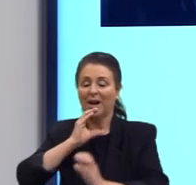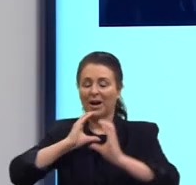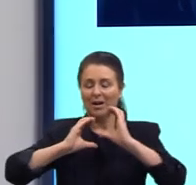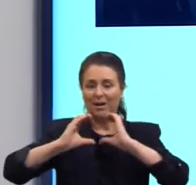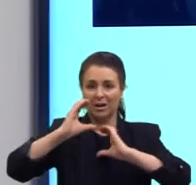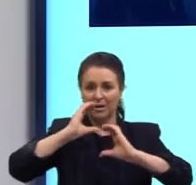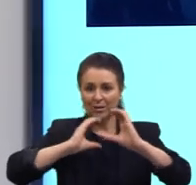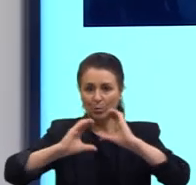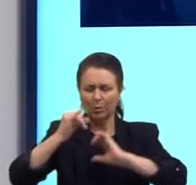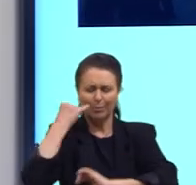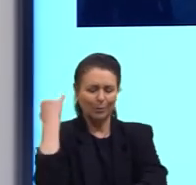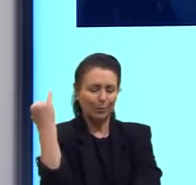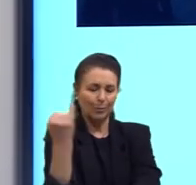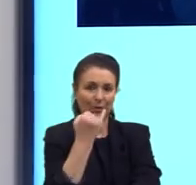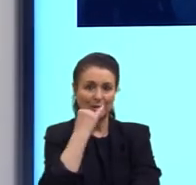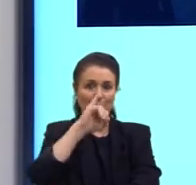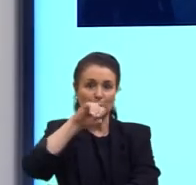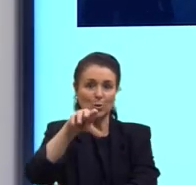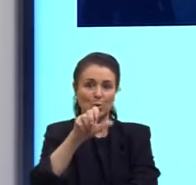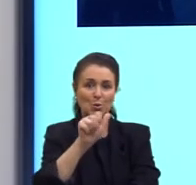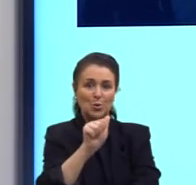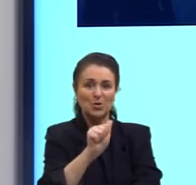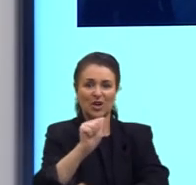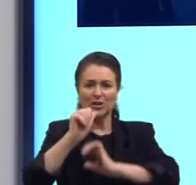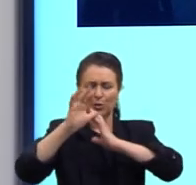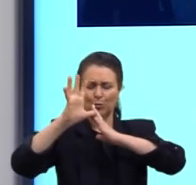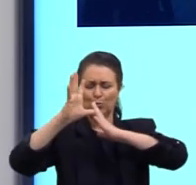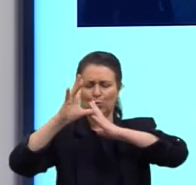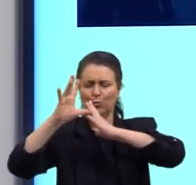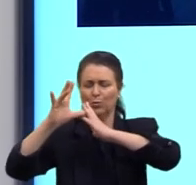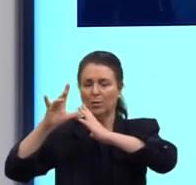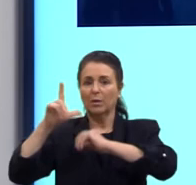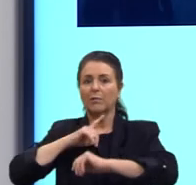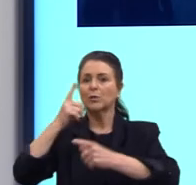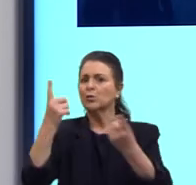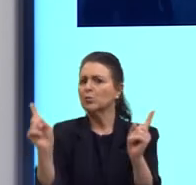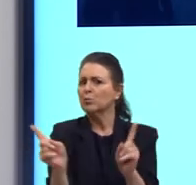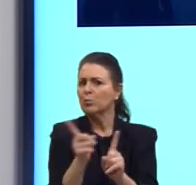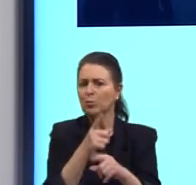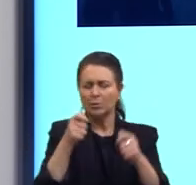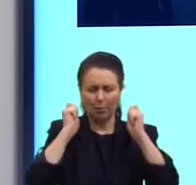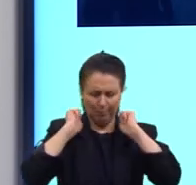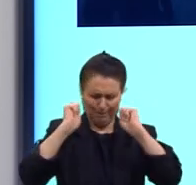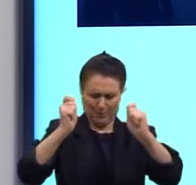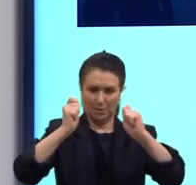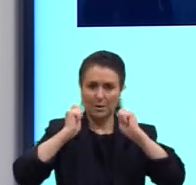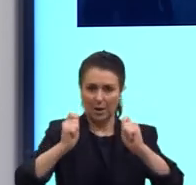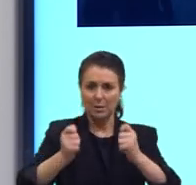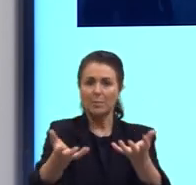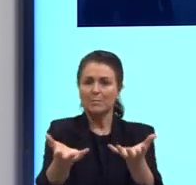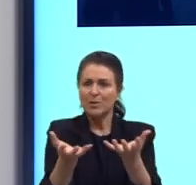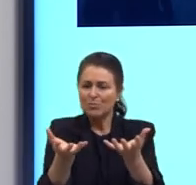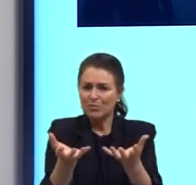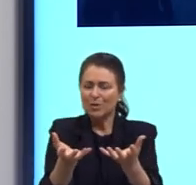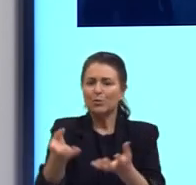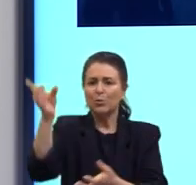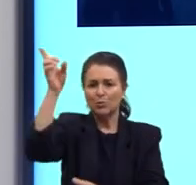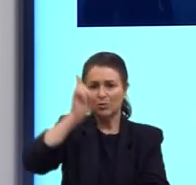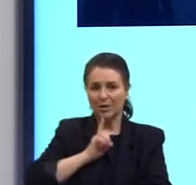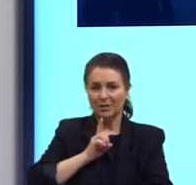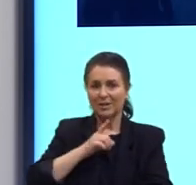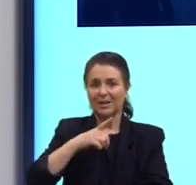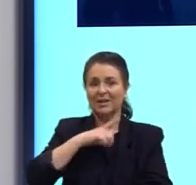e pianista importantíssima do jazz, que fez músicas de protesto muito importantes para o movimento dos direitos civis, como, por exemplo, Mississippi